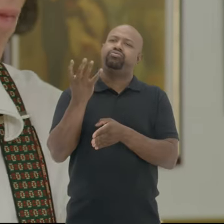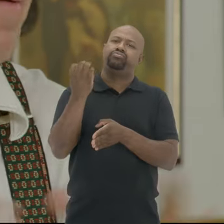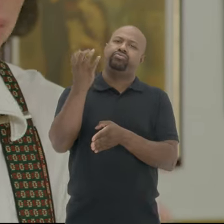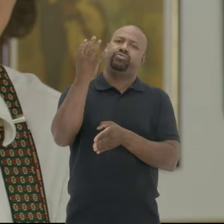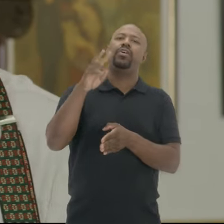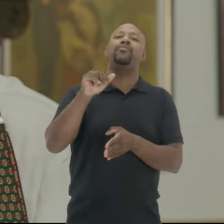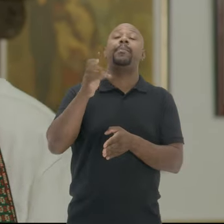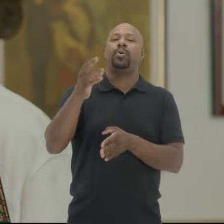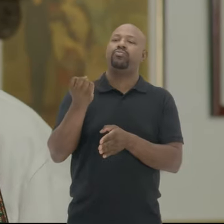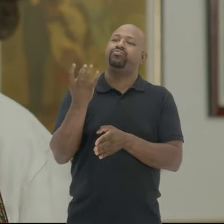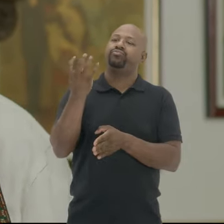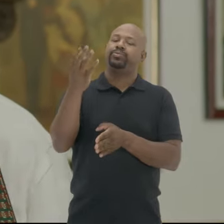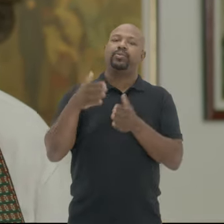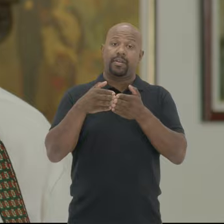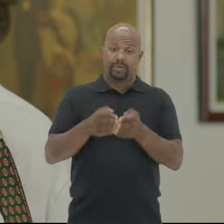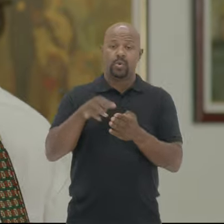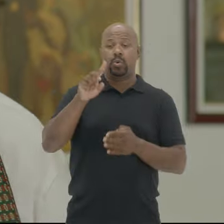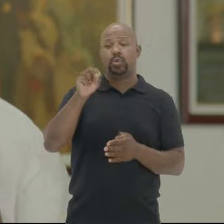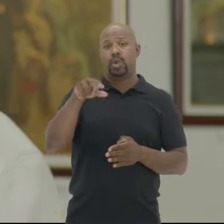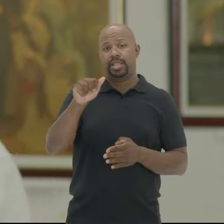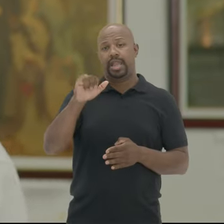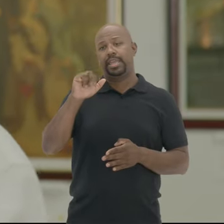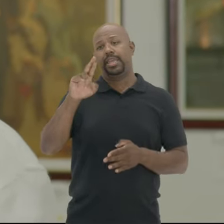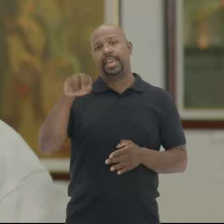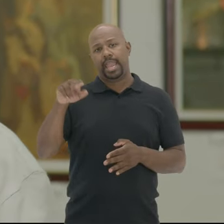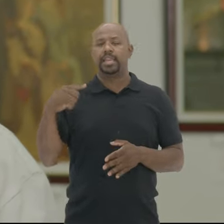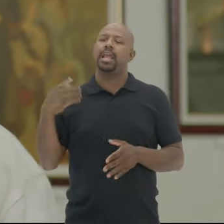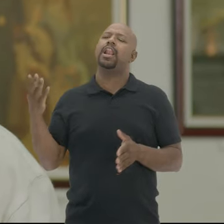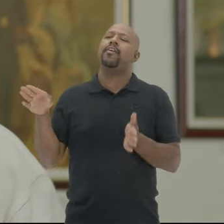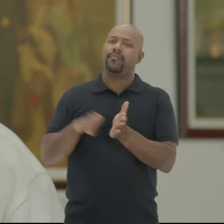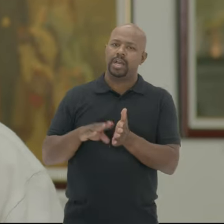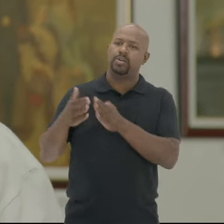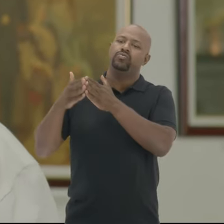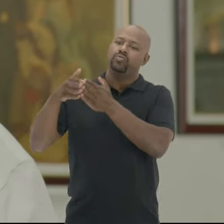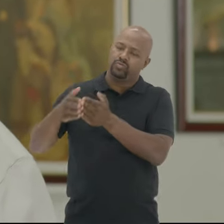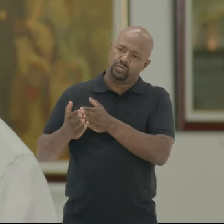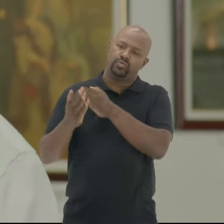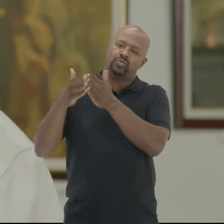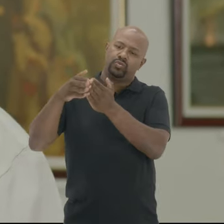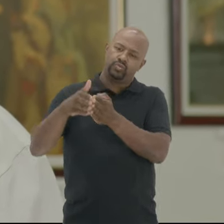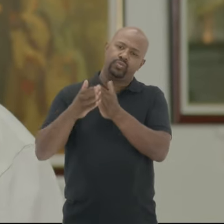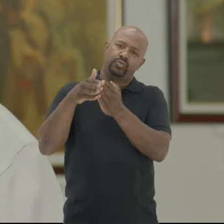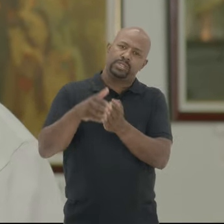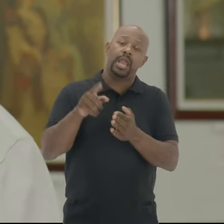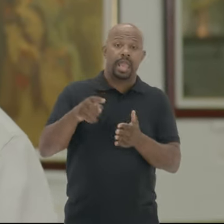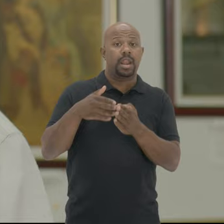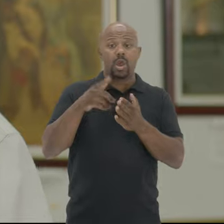O navio O O vapor Dona Irene Ele veio de Cachoeira Rio acima